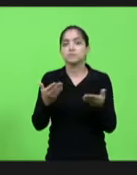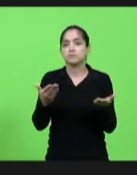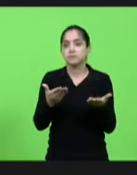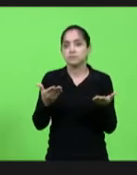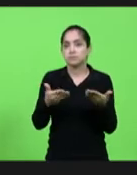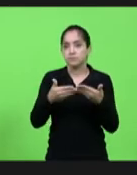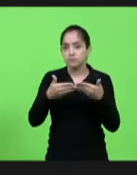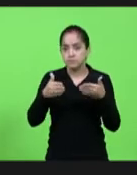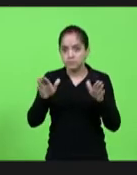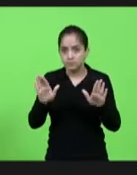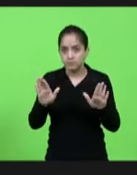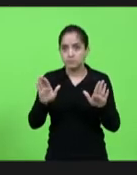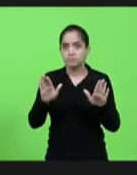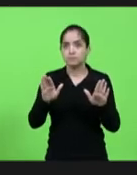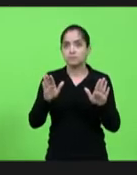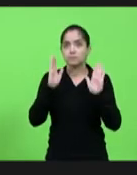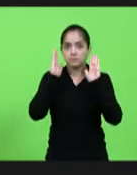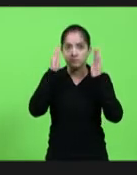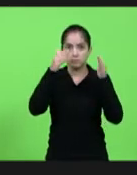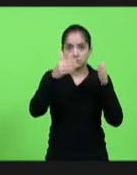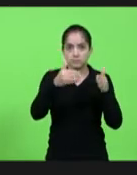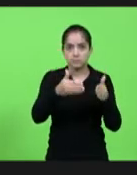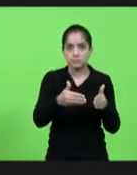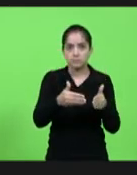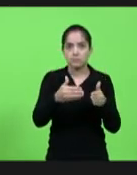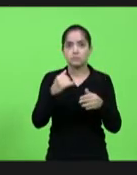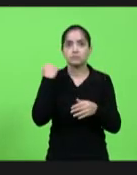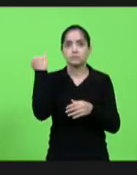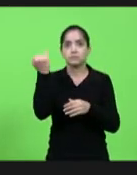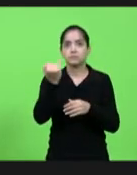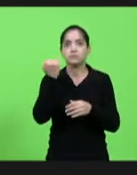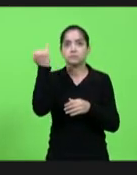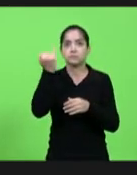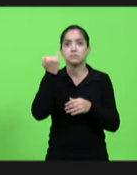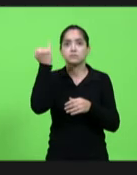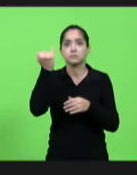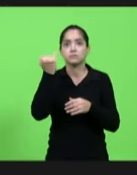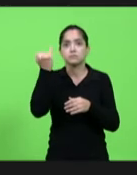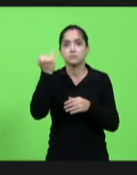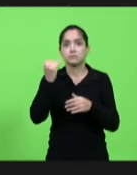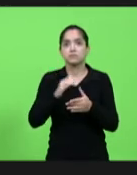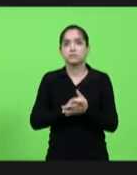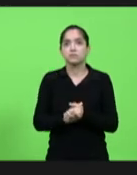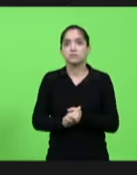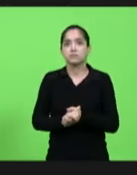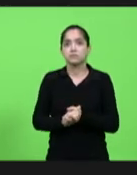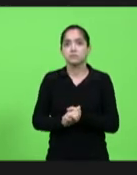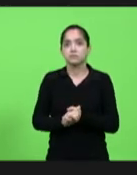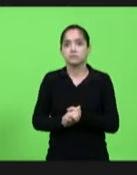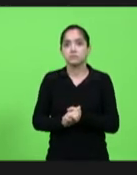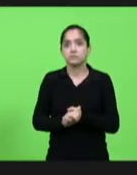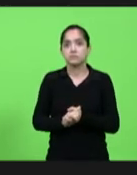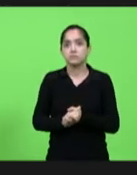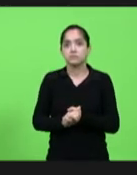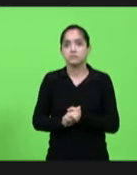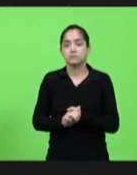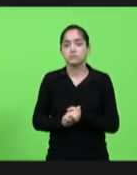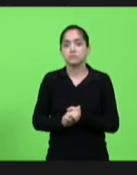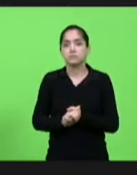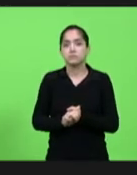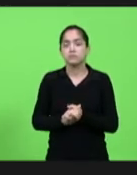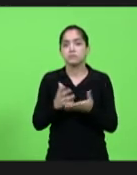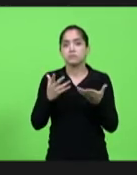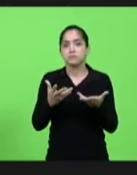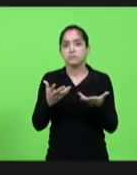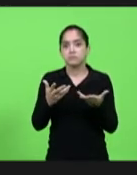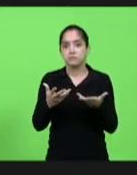reimplantação desse fórum, que é tão importante para a política de assistência social do Estado de Santa Catarina. Eu quero aqui